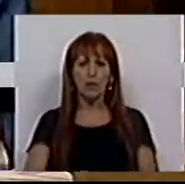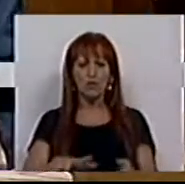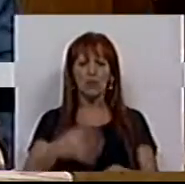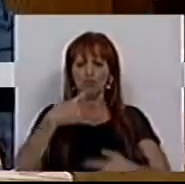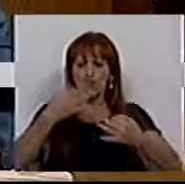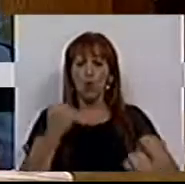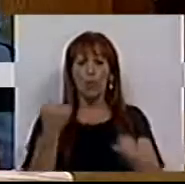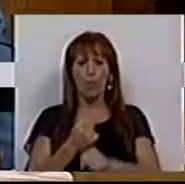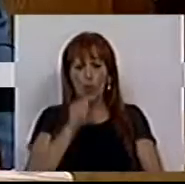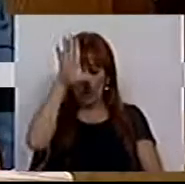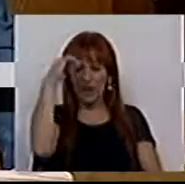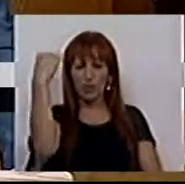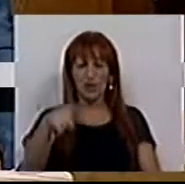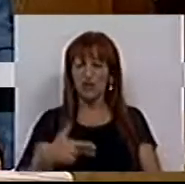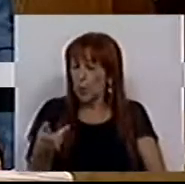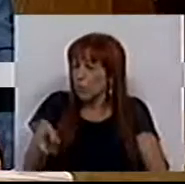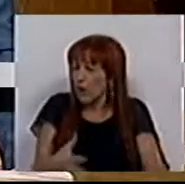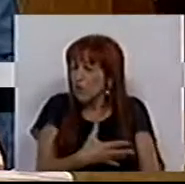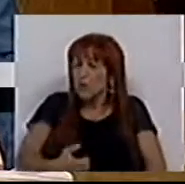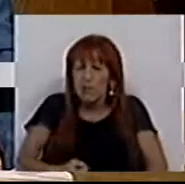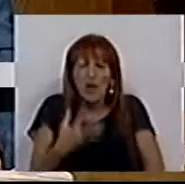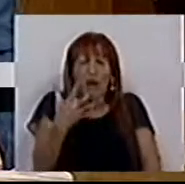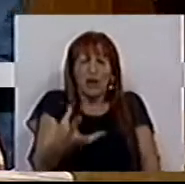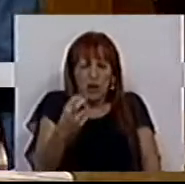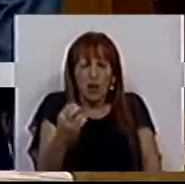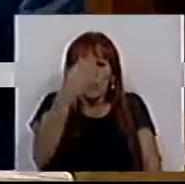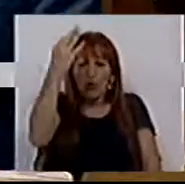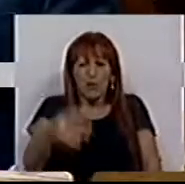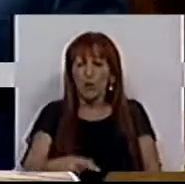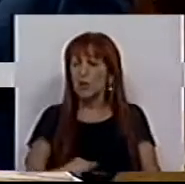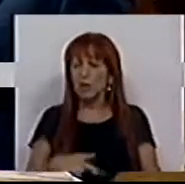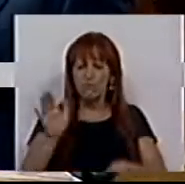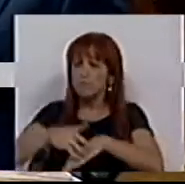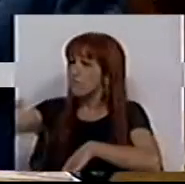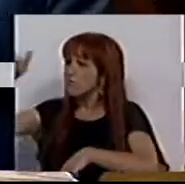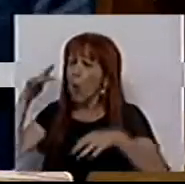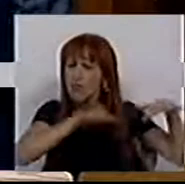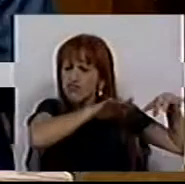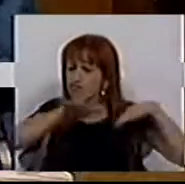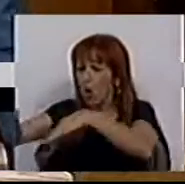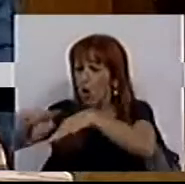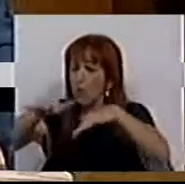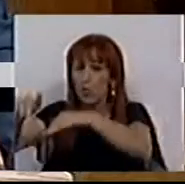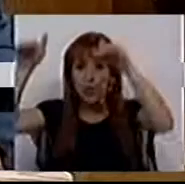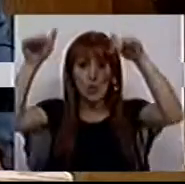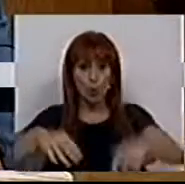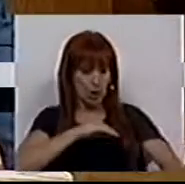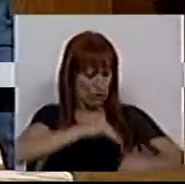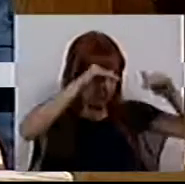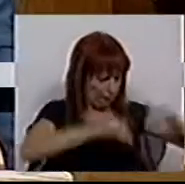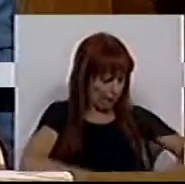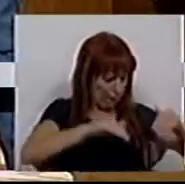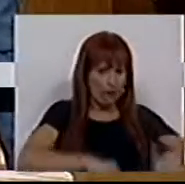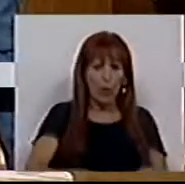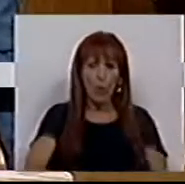emprego do Governo. Uma taxa de desemprego de 13%, uma imigração massiva, uma queda dos salários,